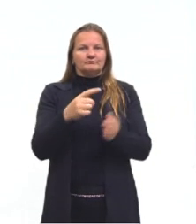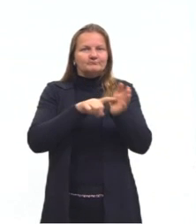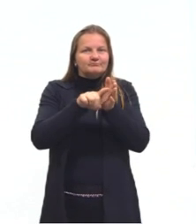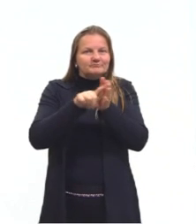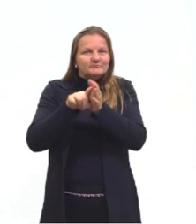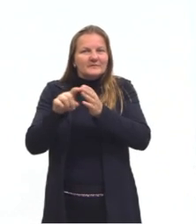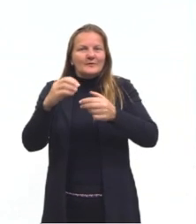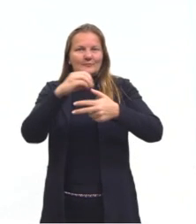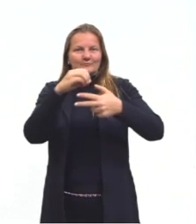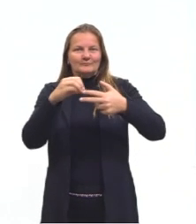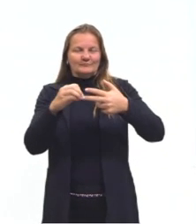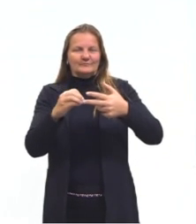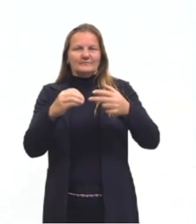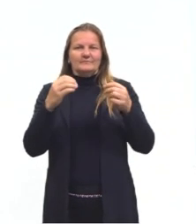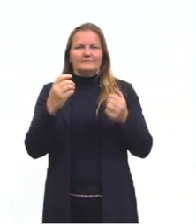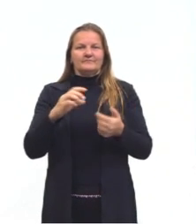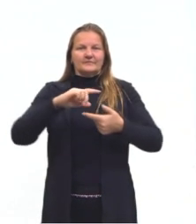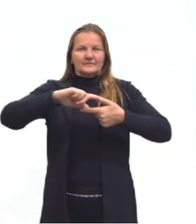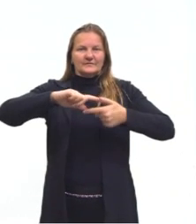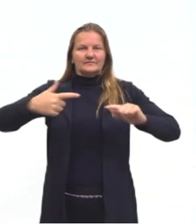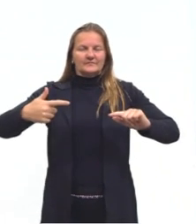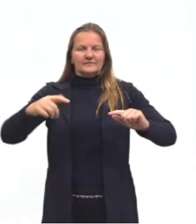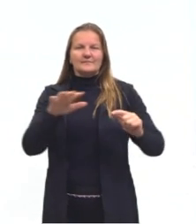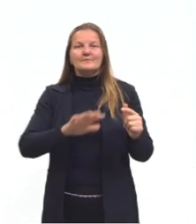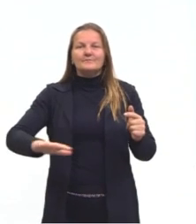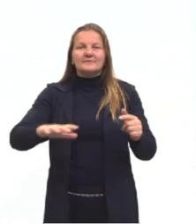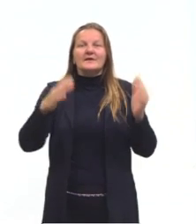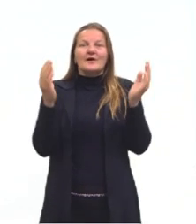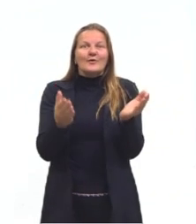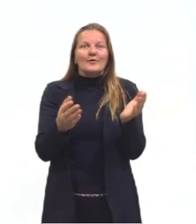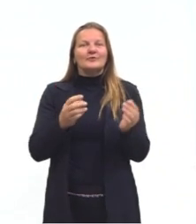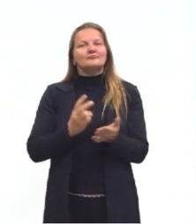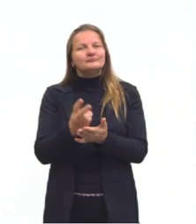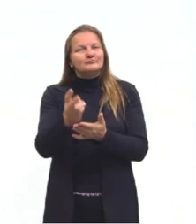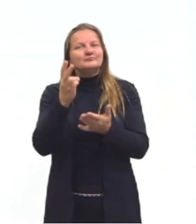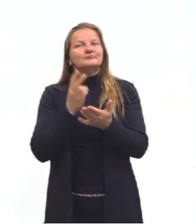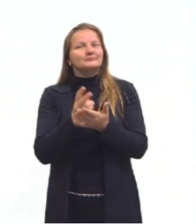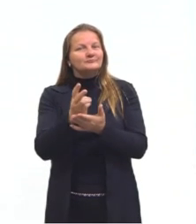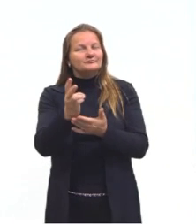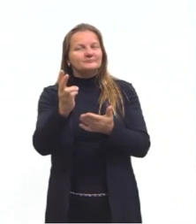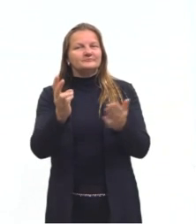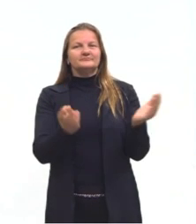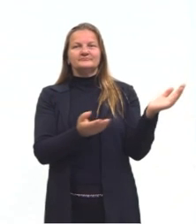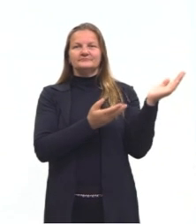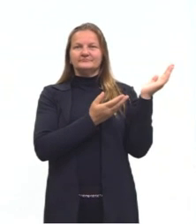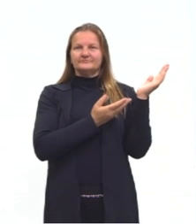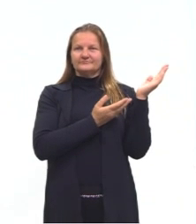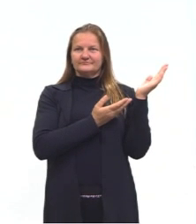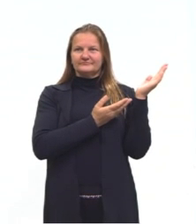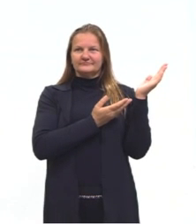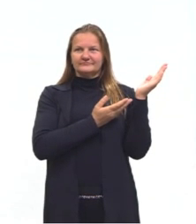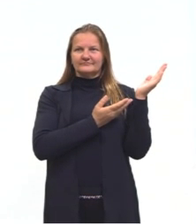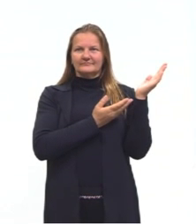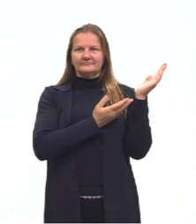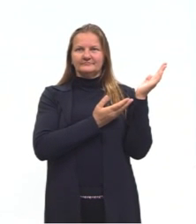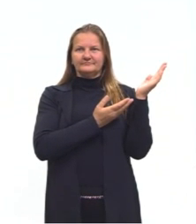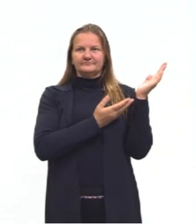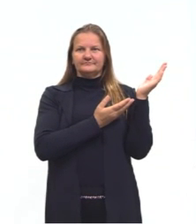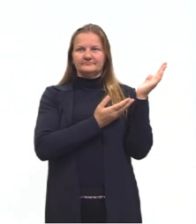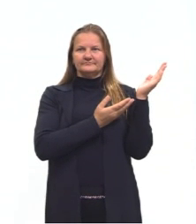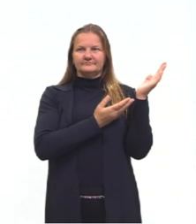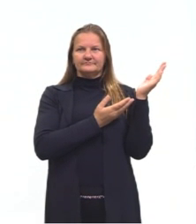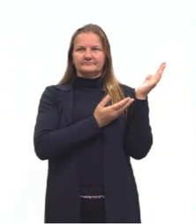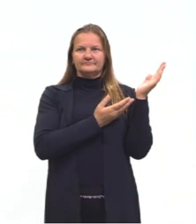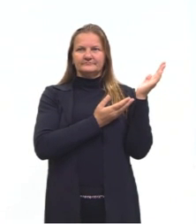que nós resolvemos da geometria plana e agora nós vamos dar continuidade trabalhando, além dos